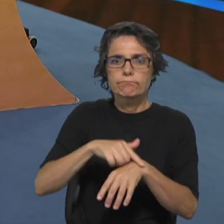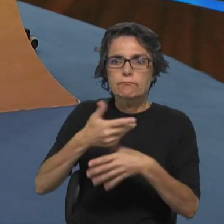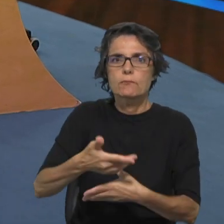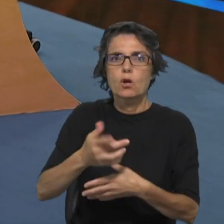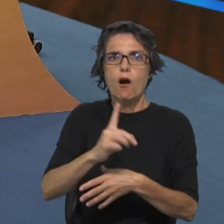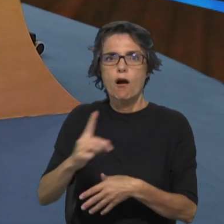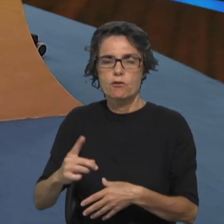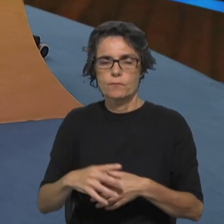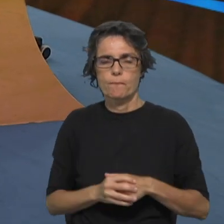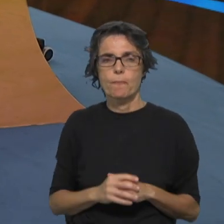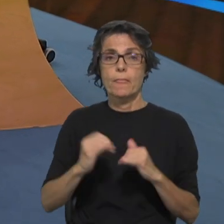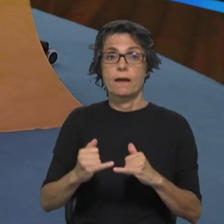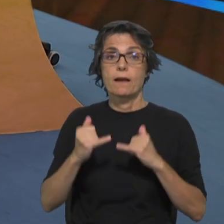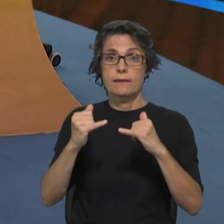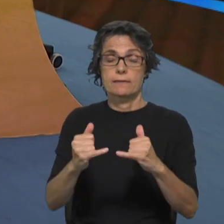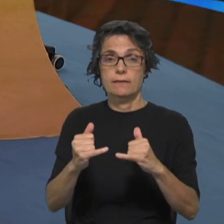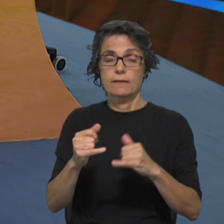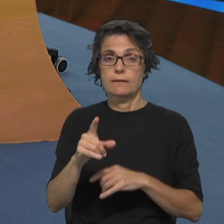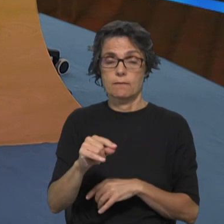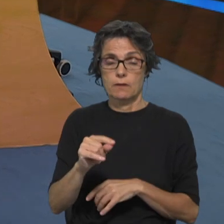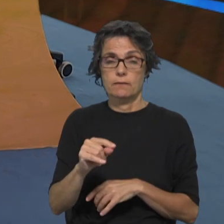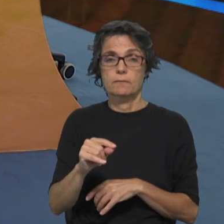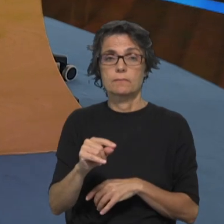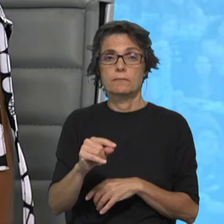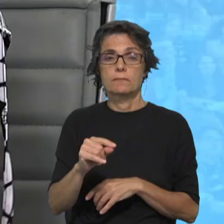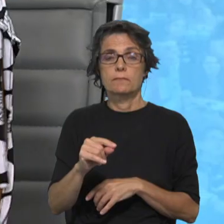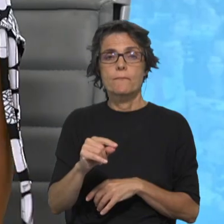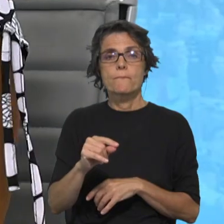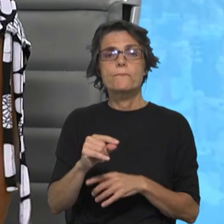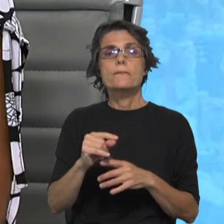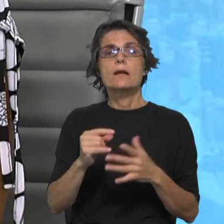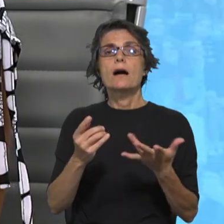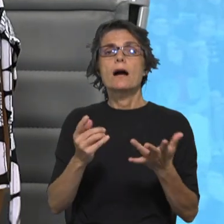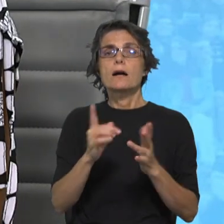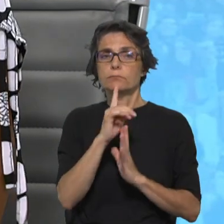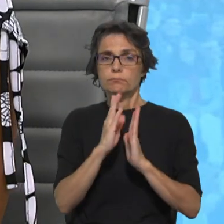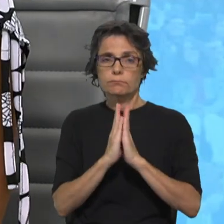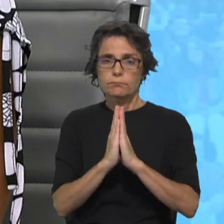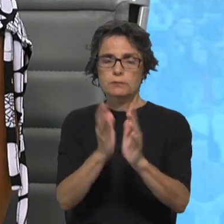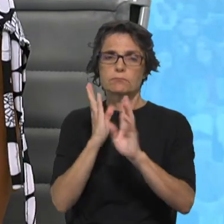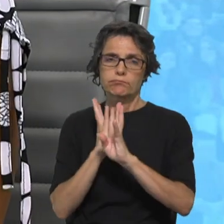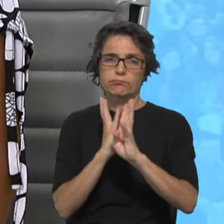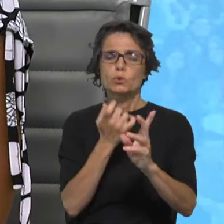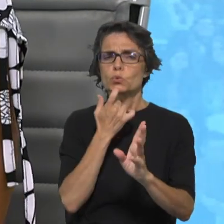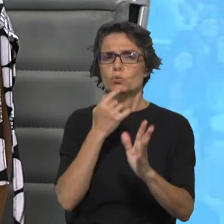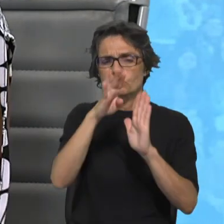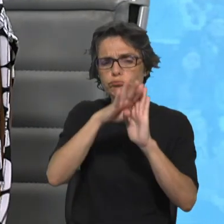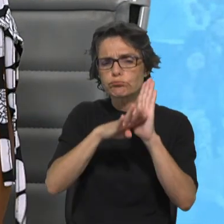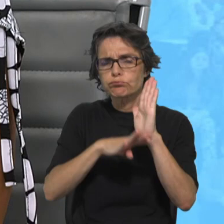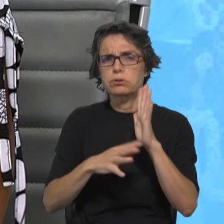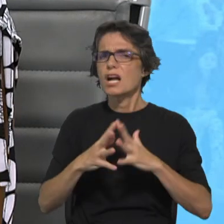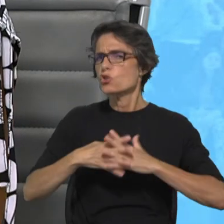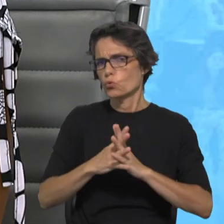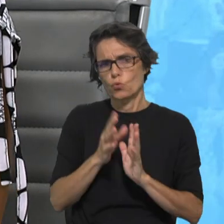Depois teremos o momento, a benção selene de velas, do Rosário, toda a programação... estrutura